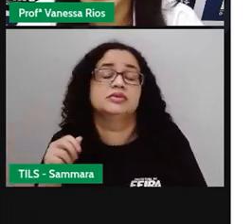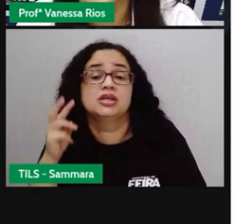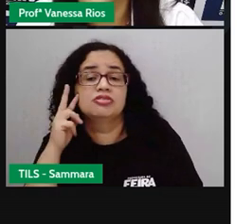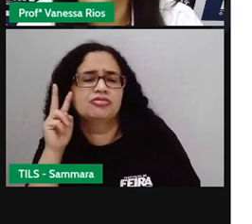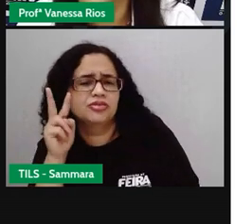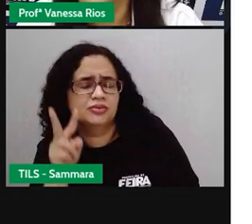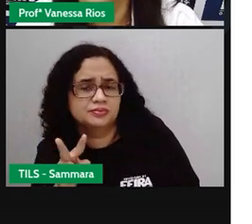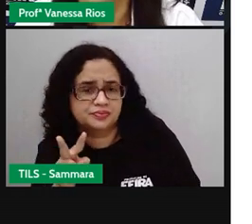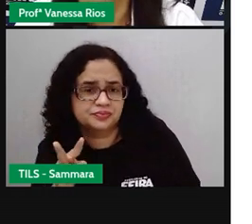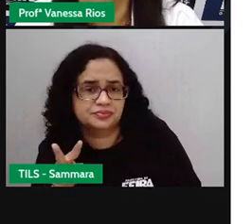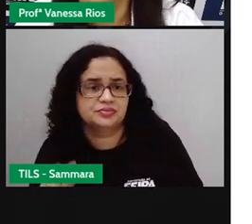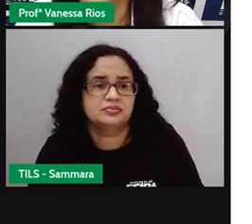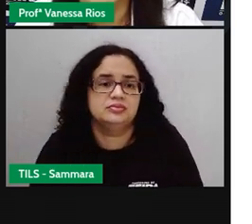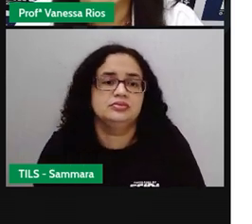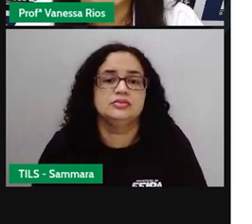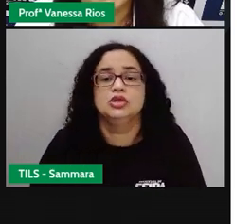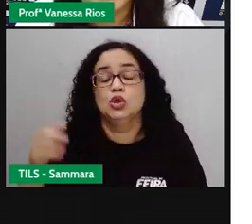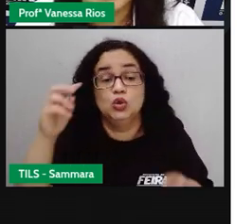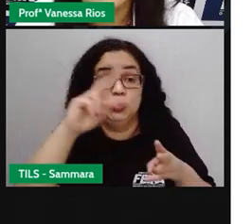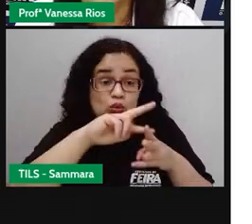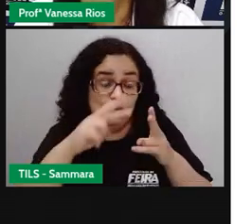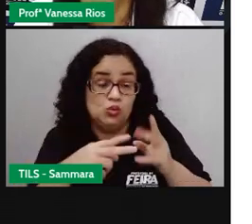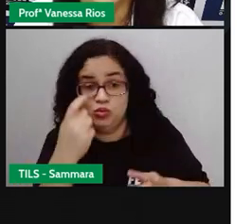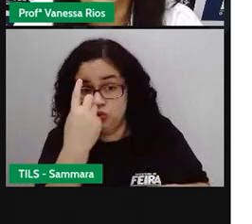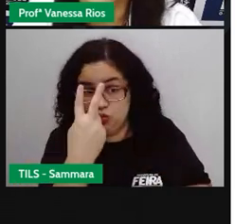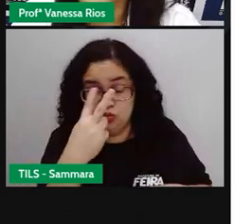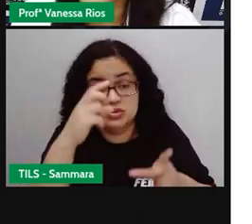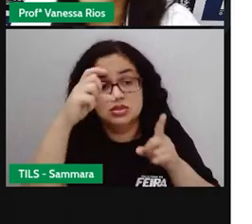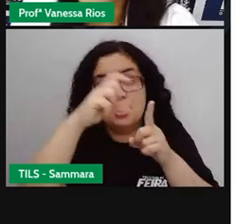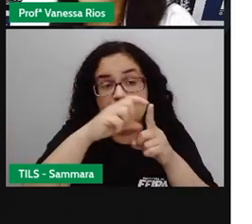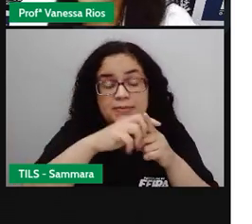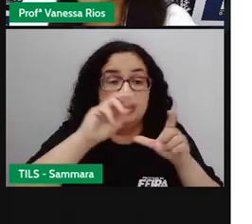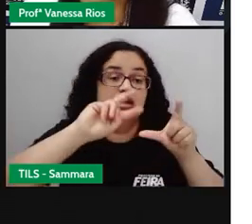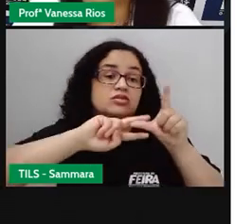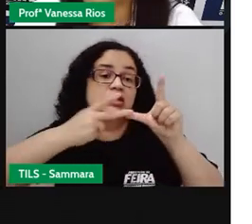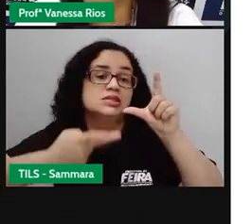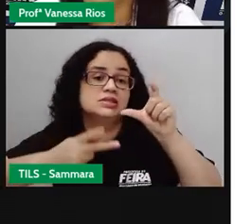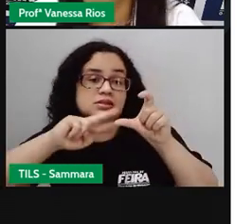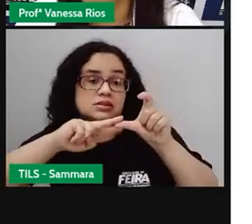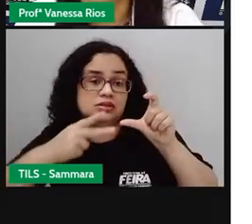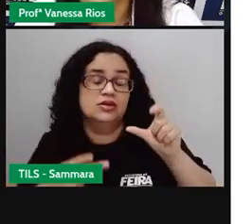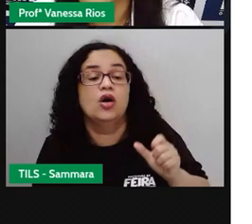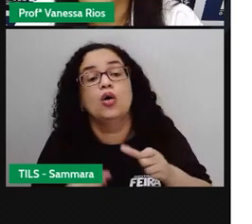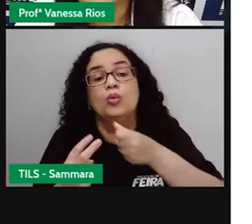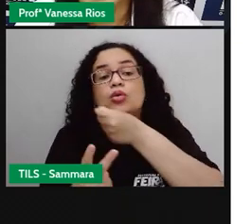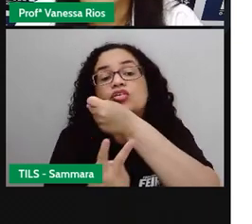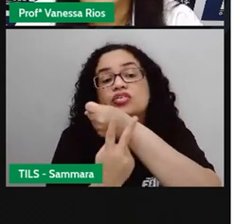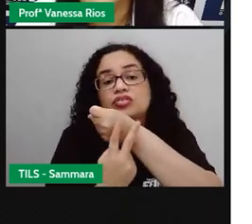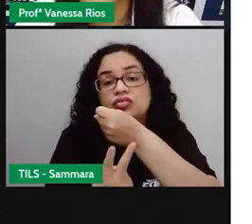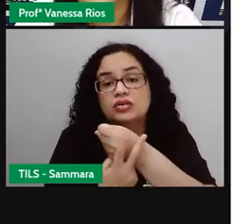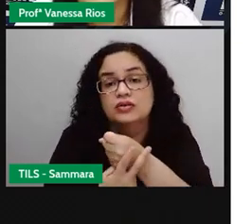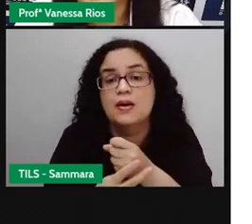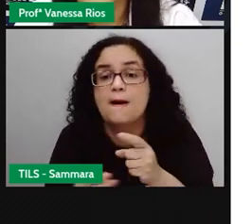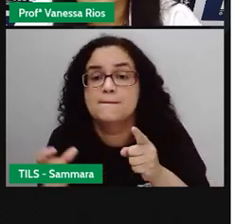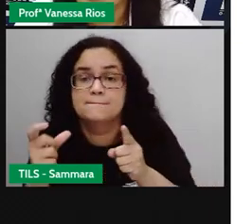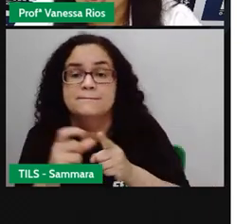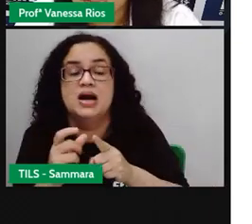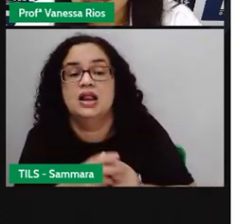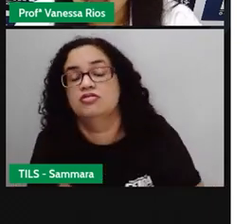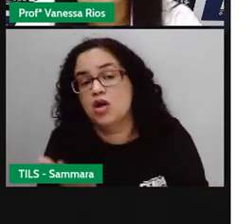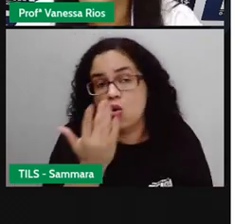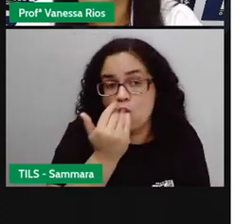identificar aí, ó, duas palavras classificando essas palavras como um verbo. A palavra